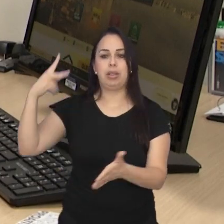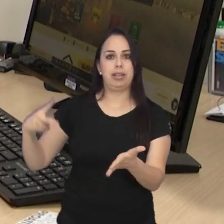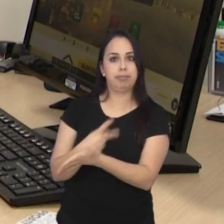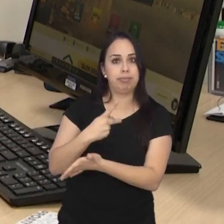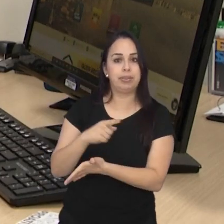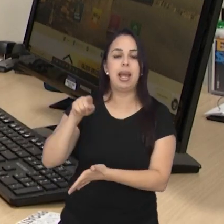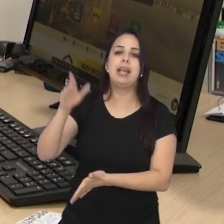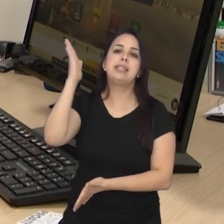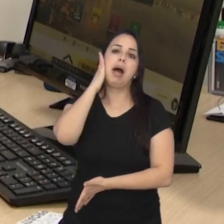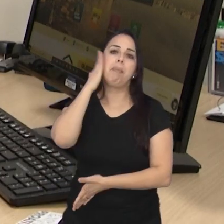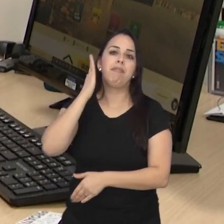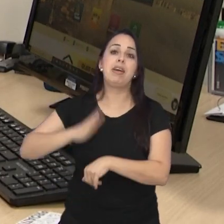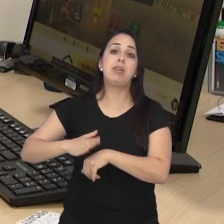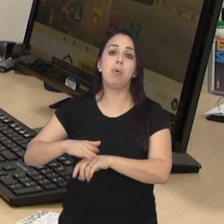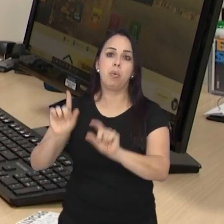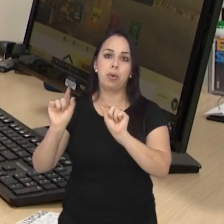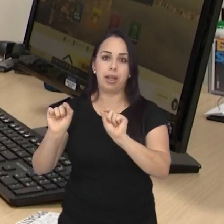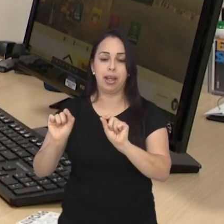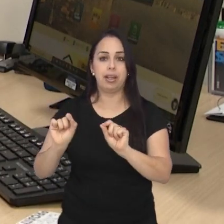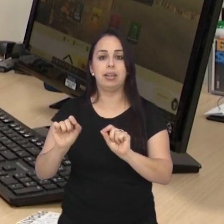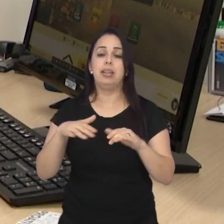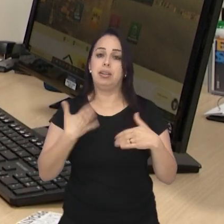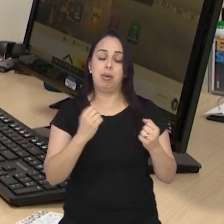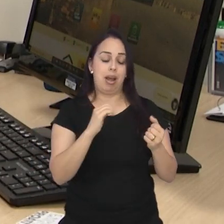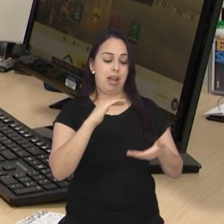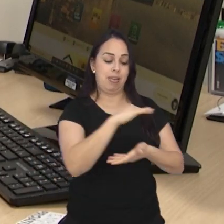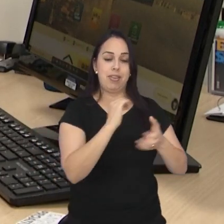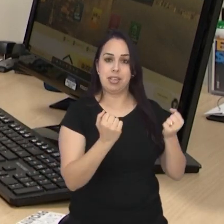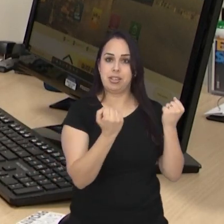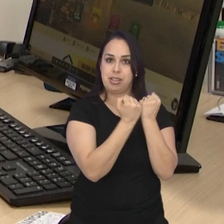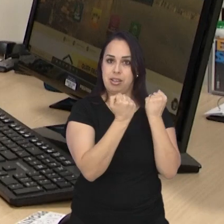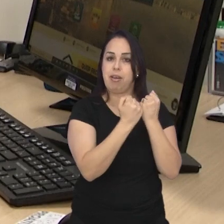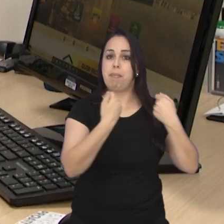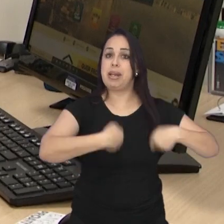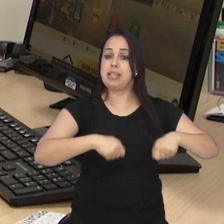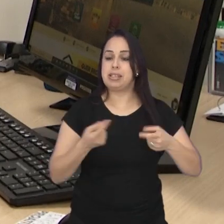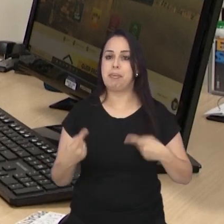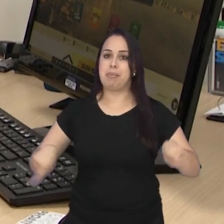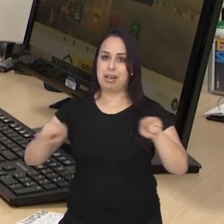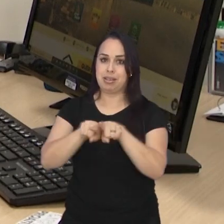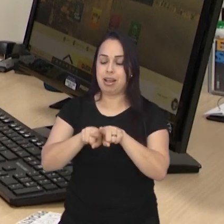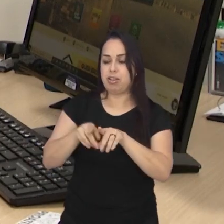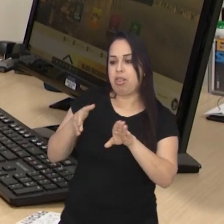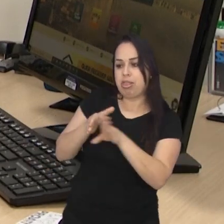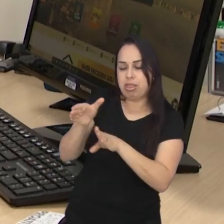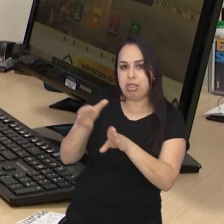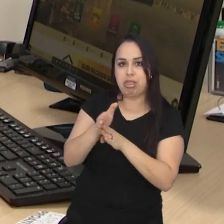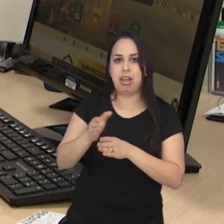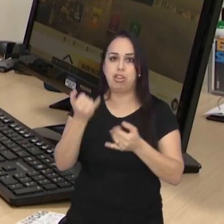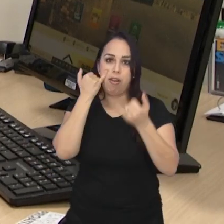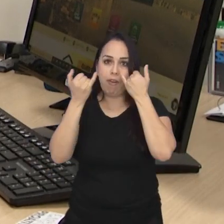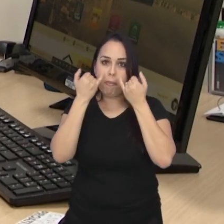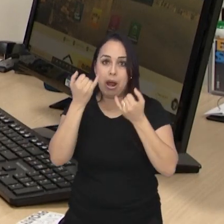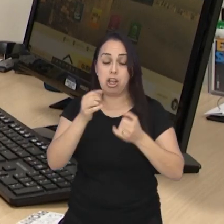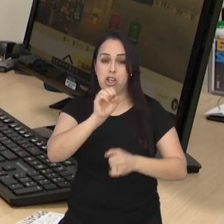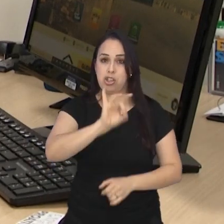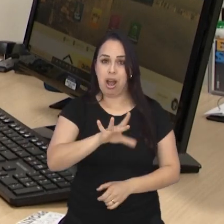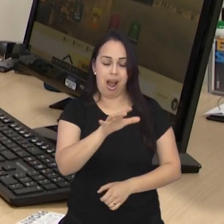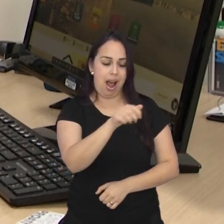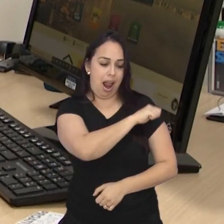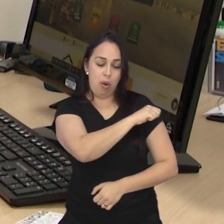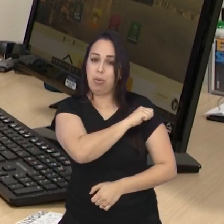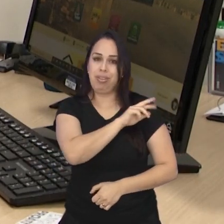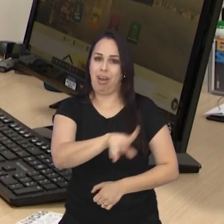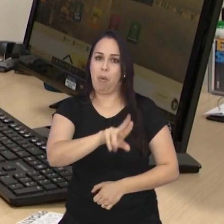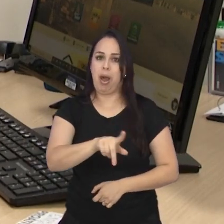emergência. A defesa civil, ela pode e deve ser parceira nesse sentido de orientar, de informar não só os alunos, como